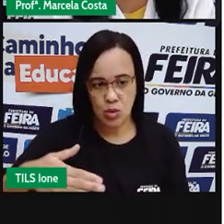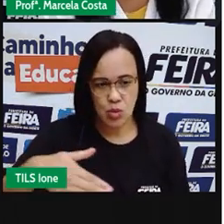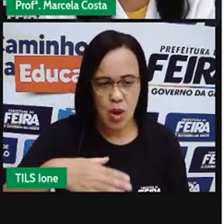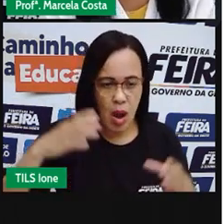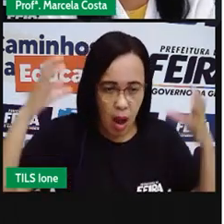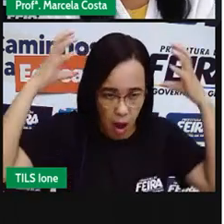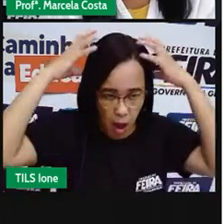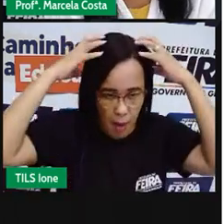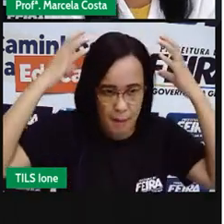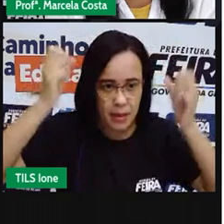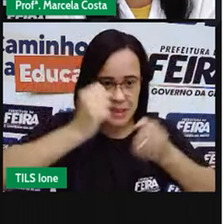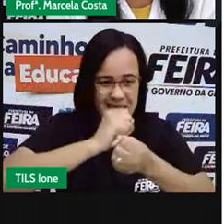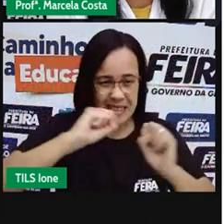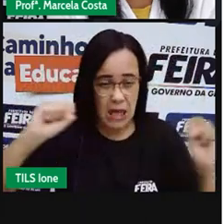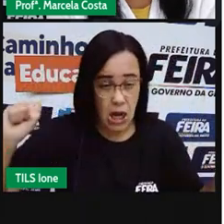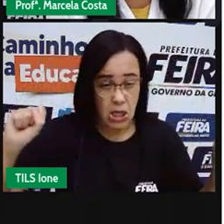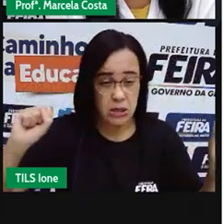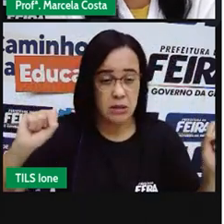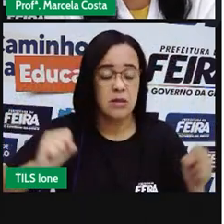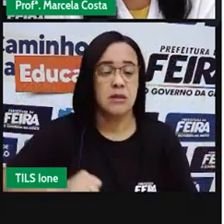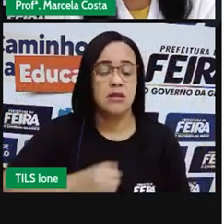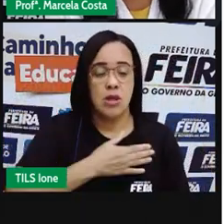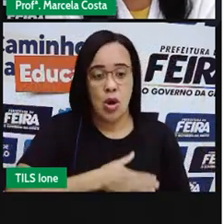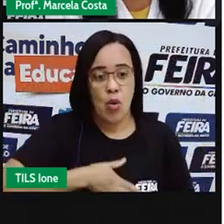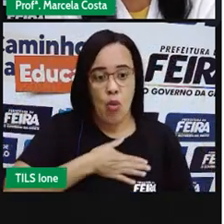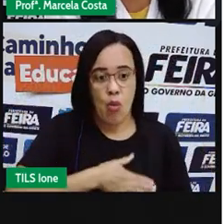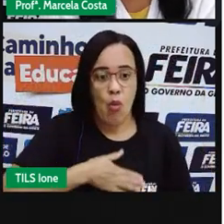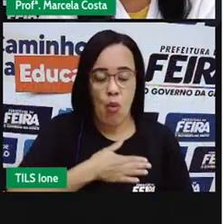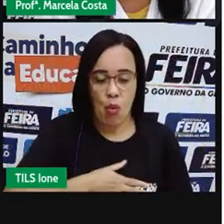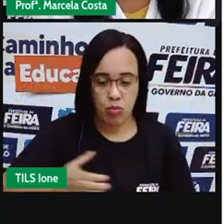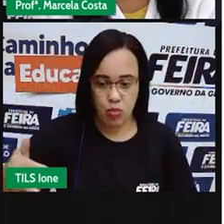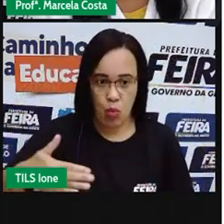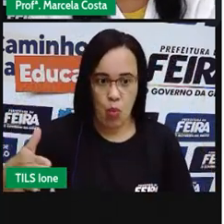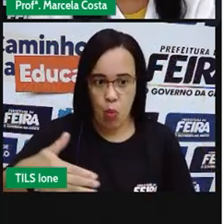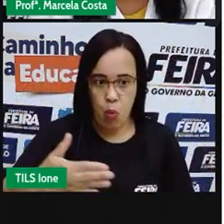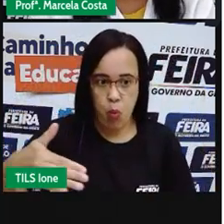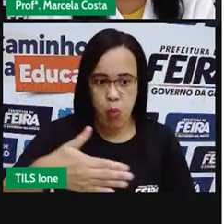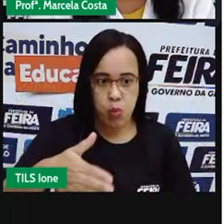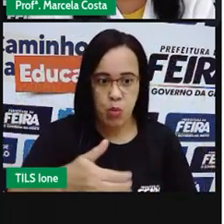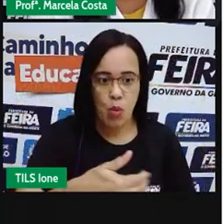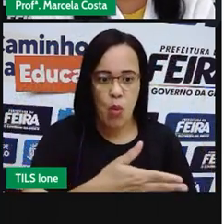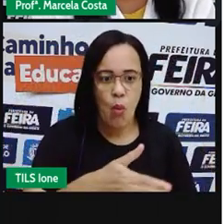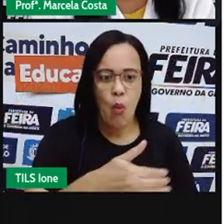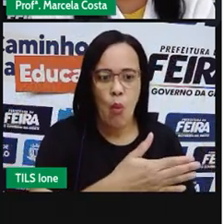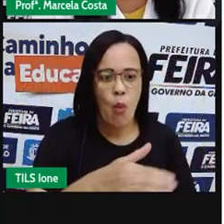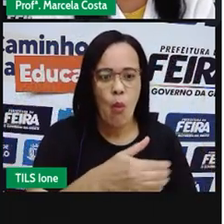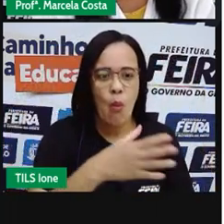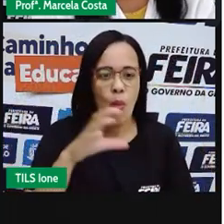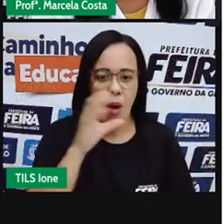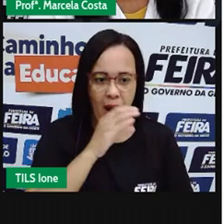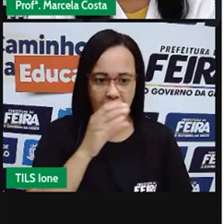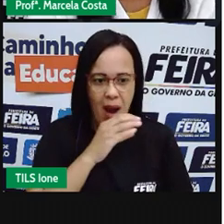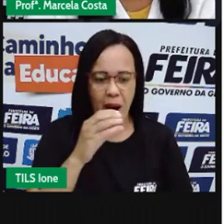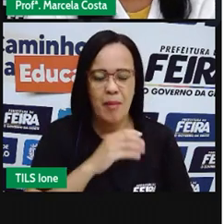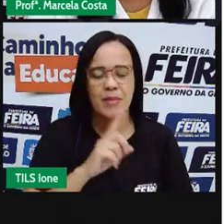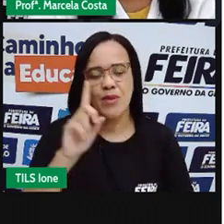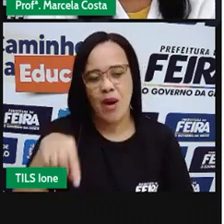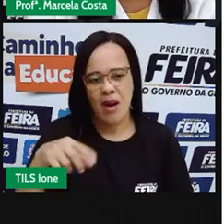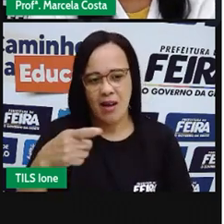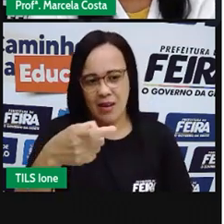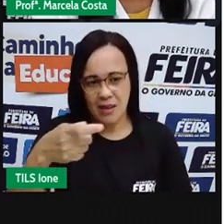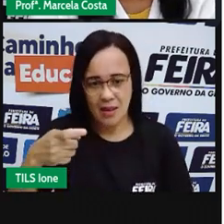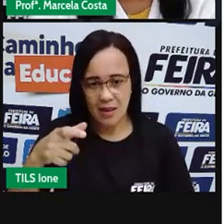grande. E ele gosta de nadar bastante. É o... Xarel.